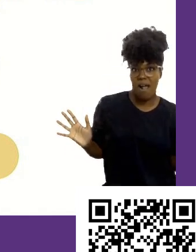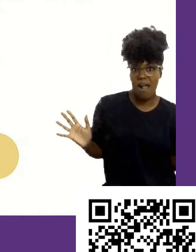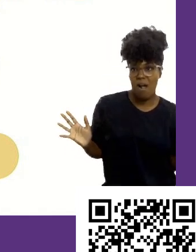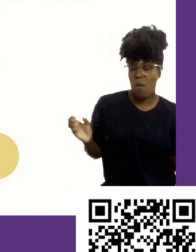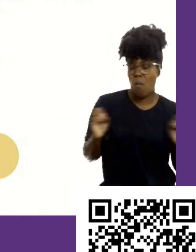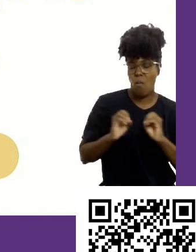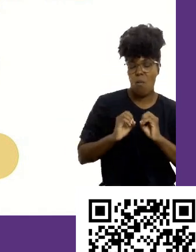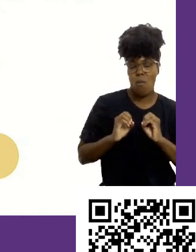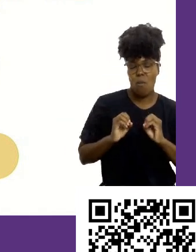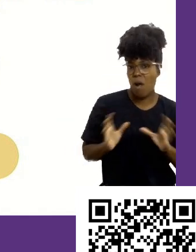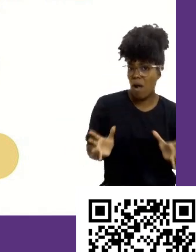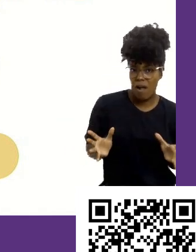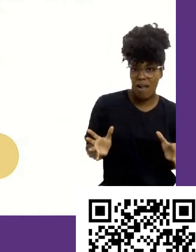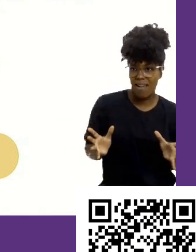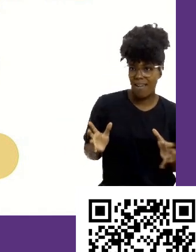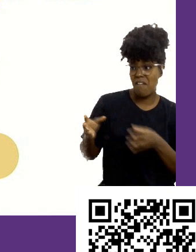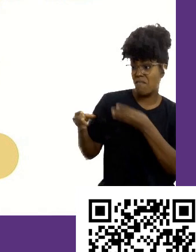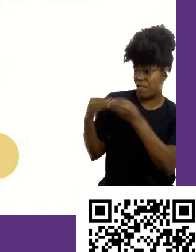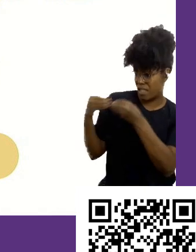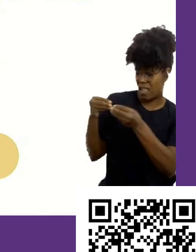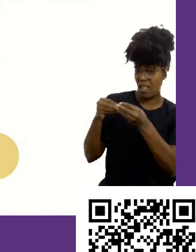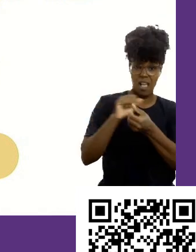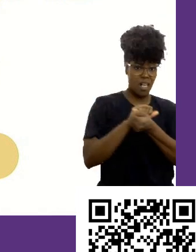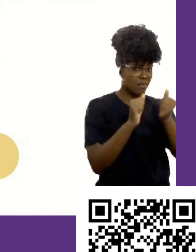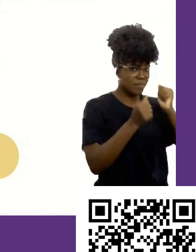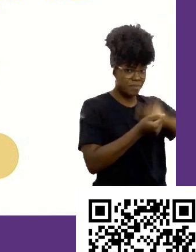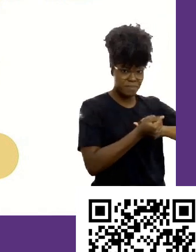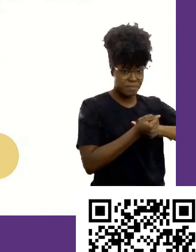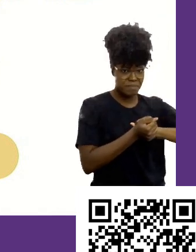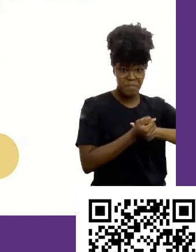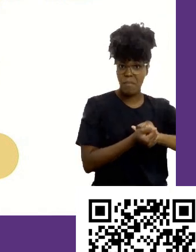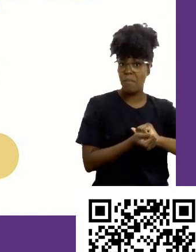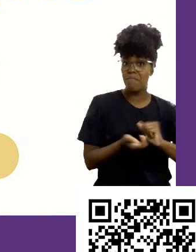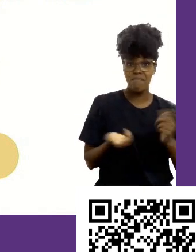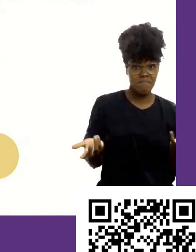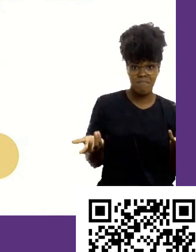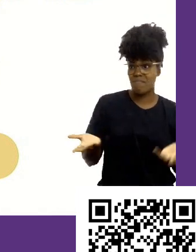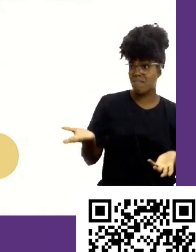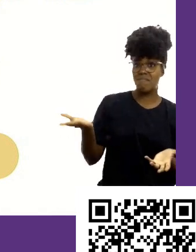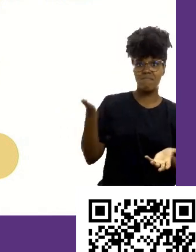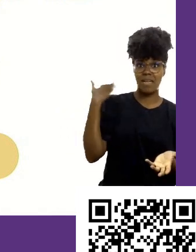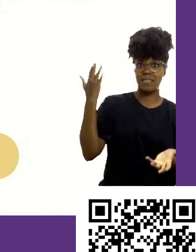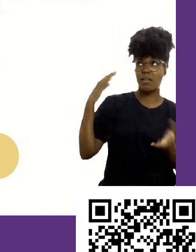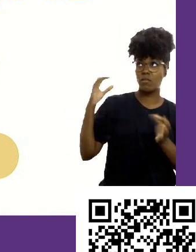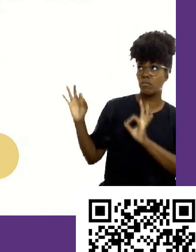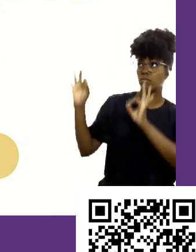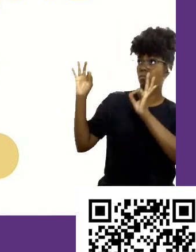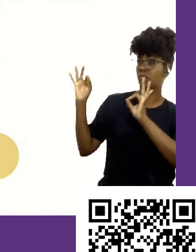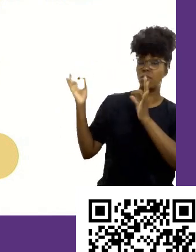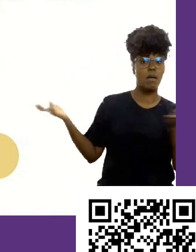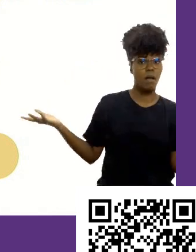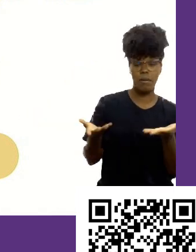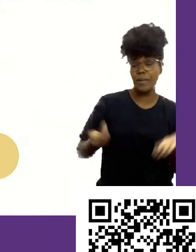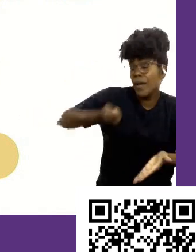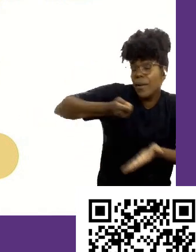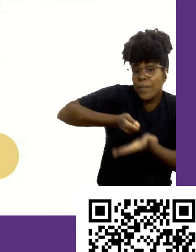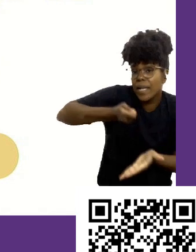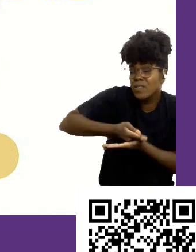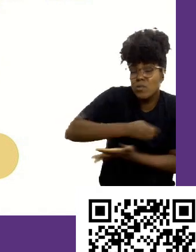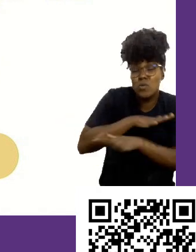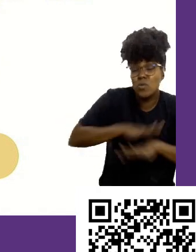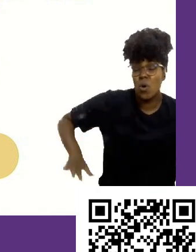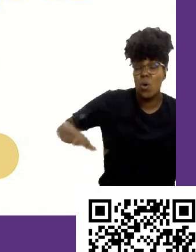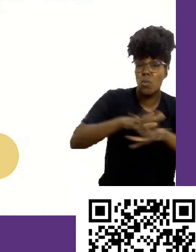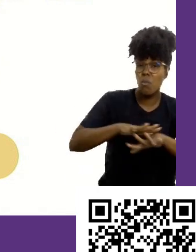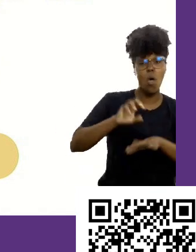Gente, flexibilidade e adaptabilidade deixou de ser diferencial e virou obrigação de todo mundo aqui. Ou você é